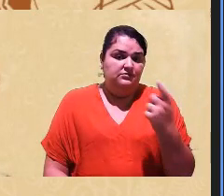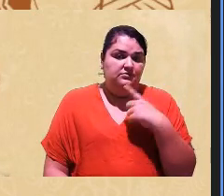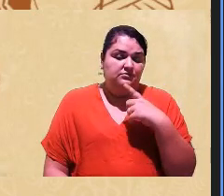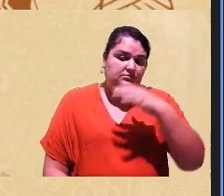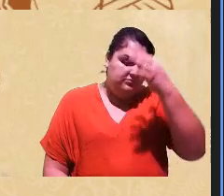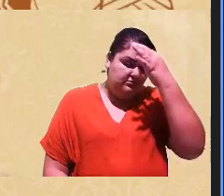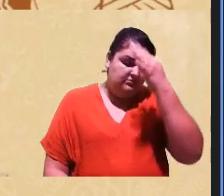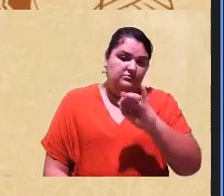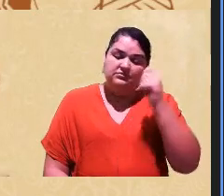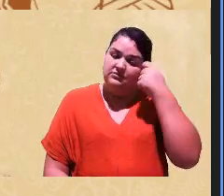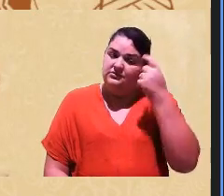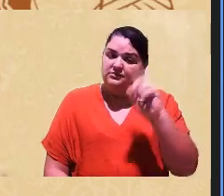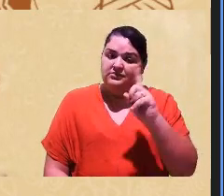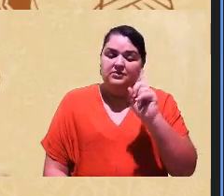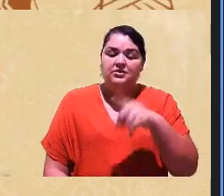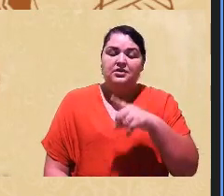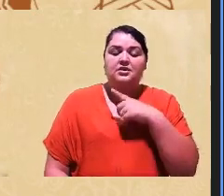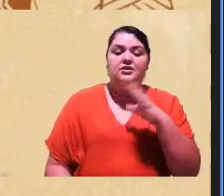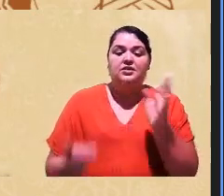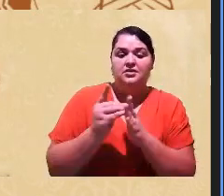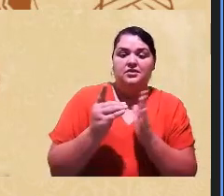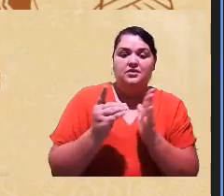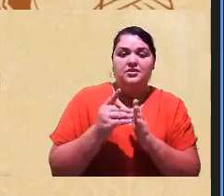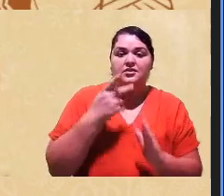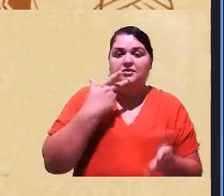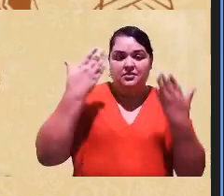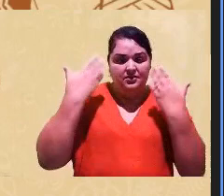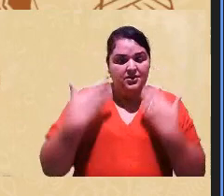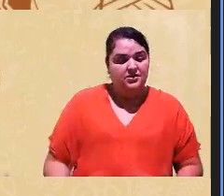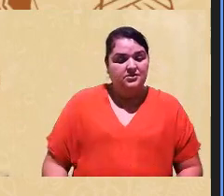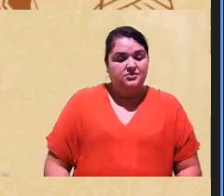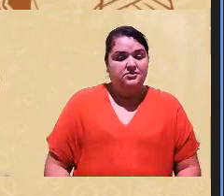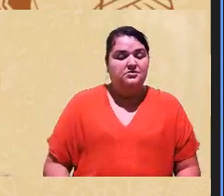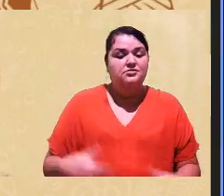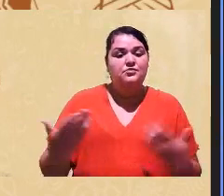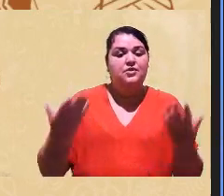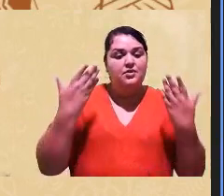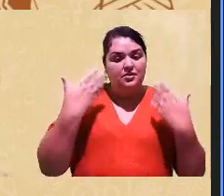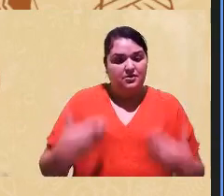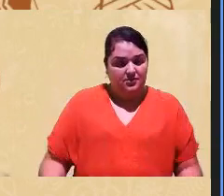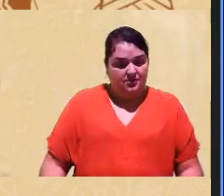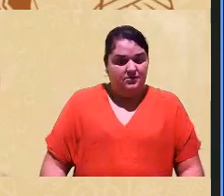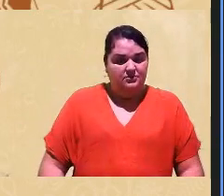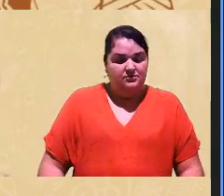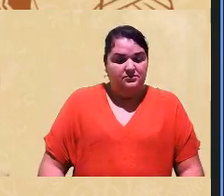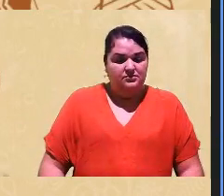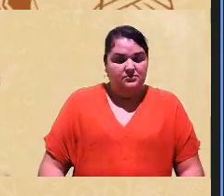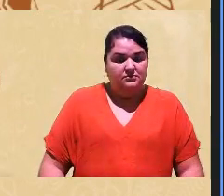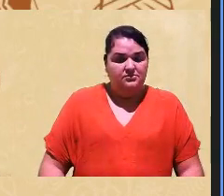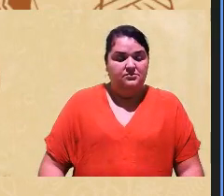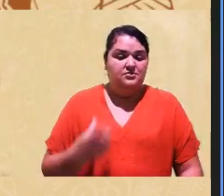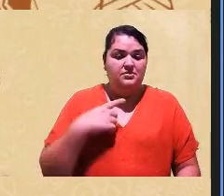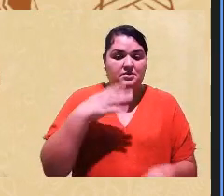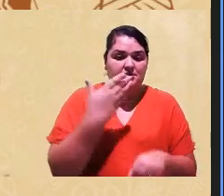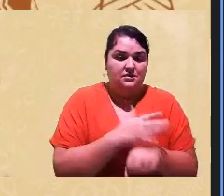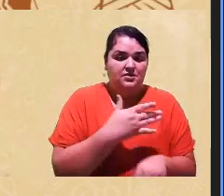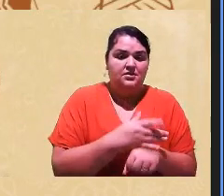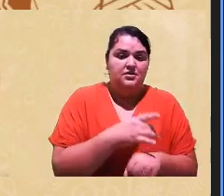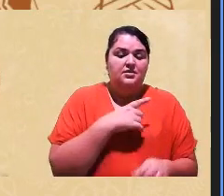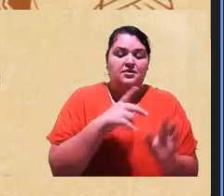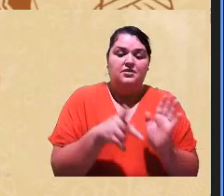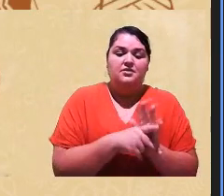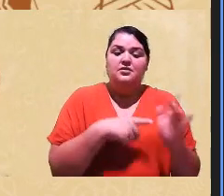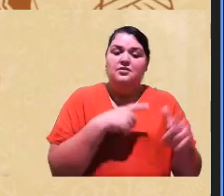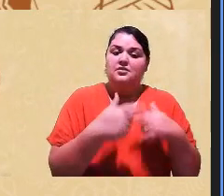é negro não ele é indígena olha os traços eu digo que traços então assim muito importante no treinamento a gente trabalha muito com